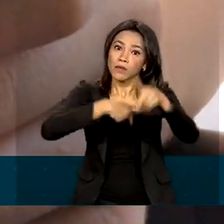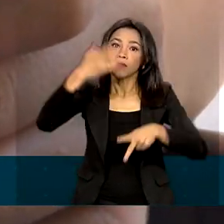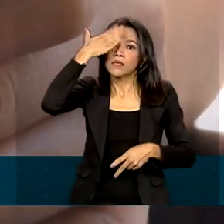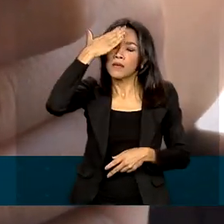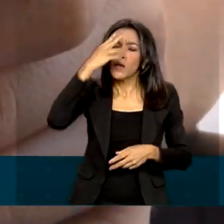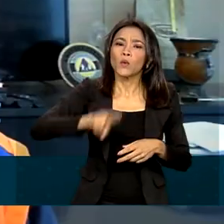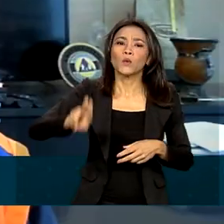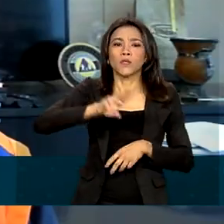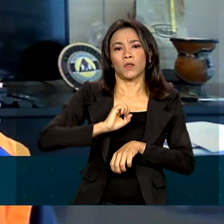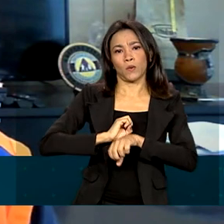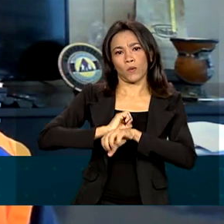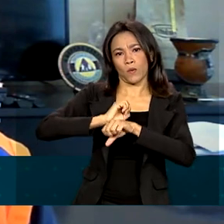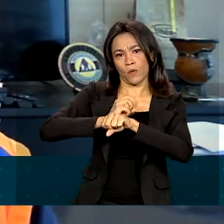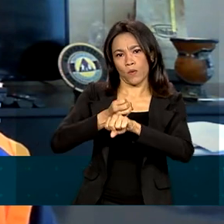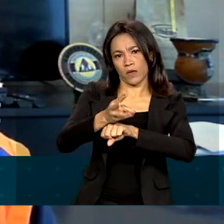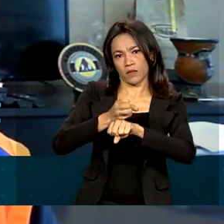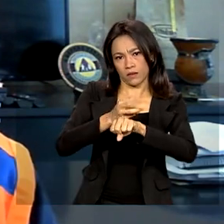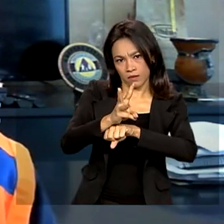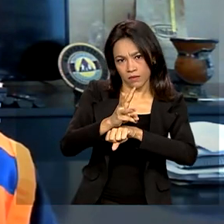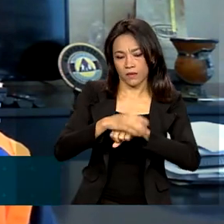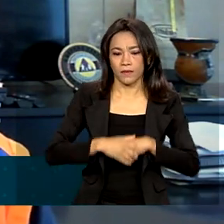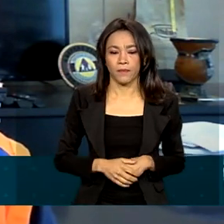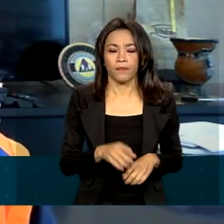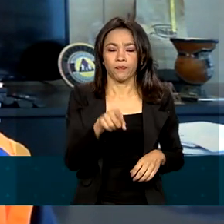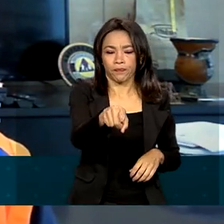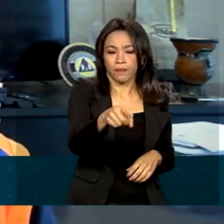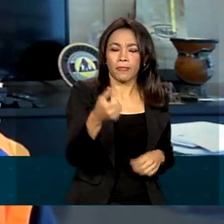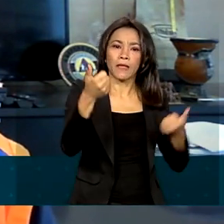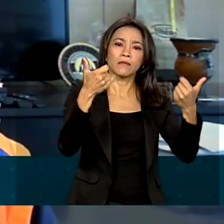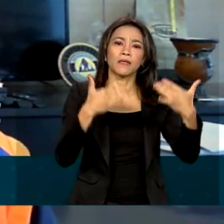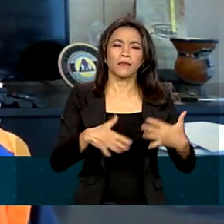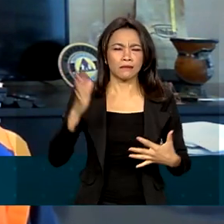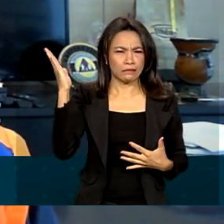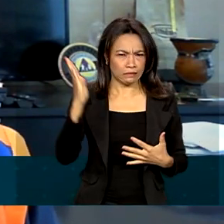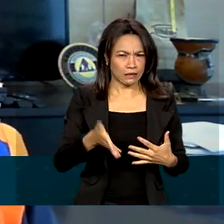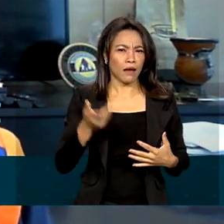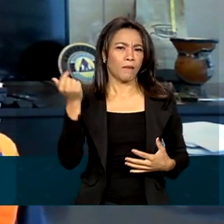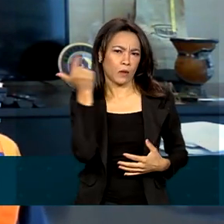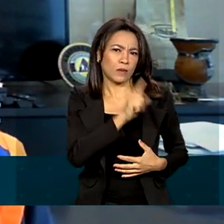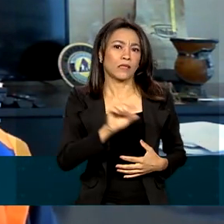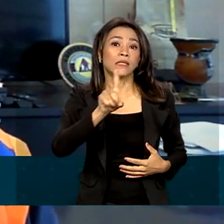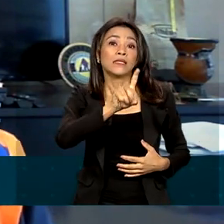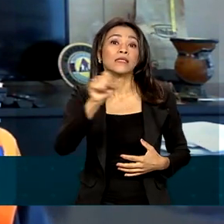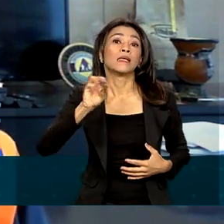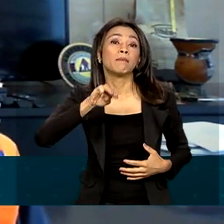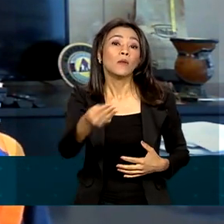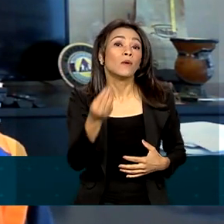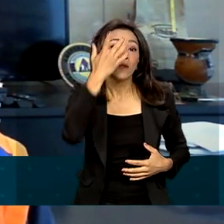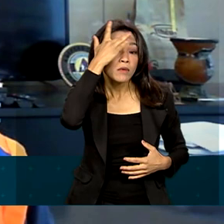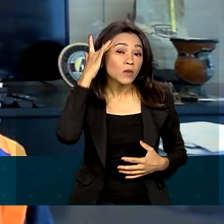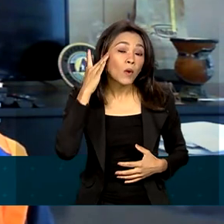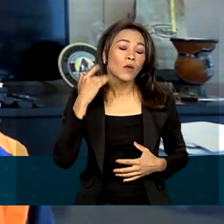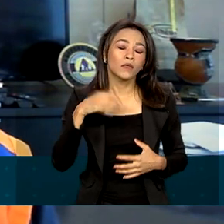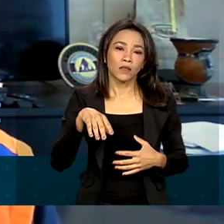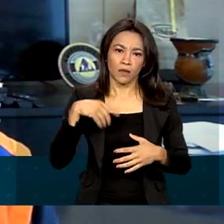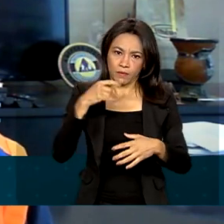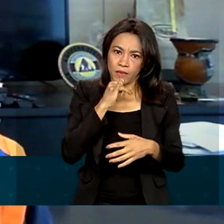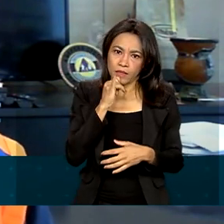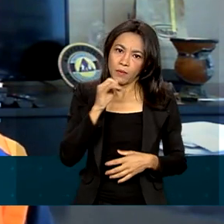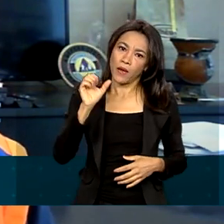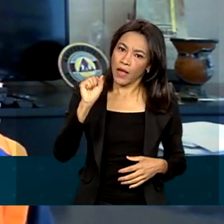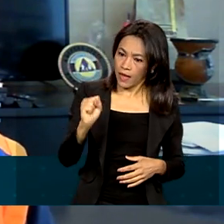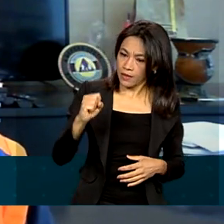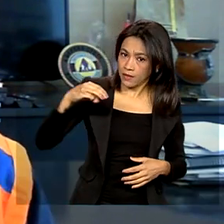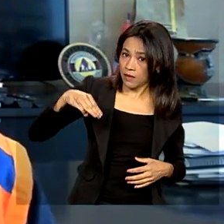pelo WhatsApp. No Brasil, a gente tem uma perspectiva de atingir mais de 100 milhões de pessoas. O SMS, por exemplo,